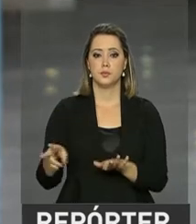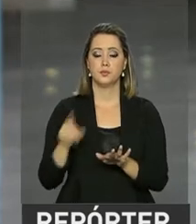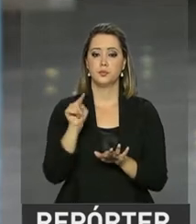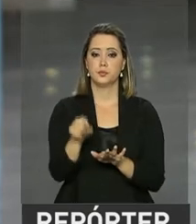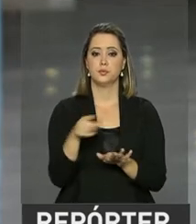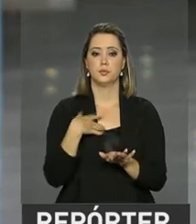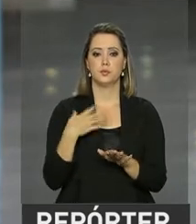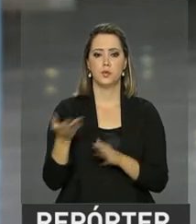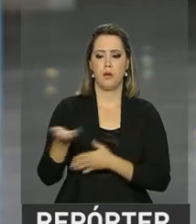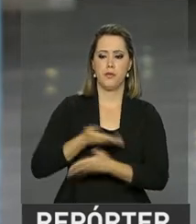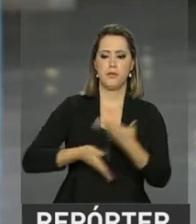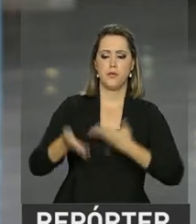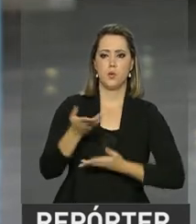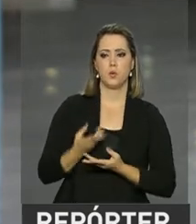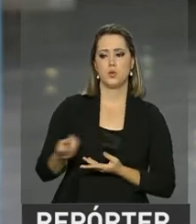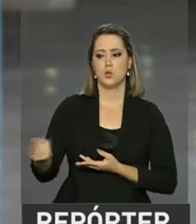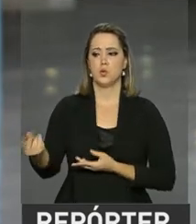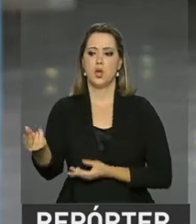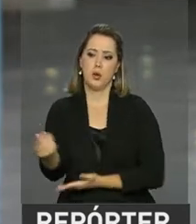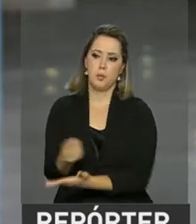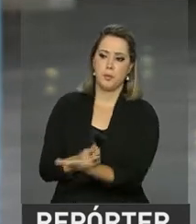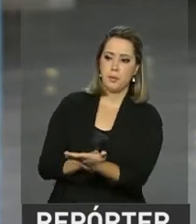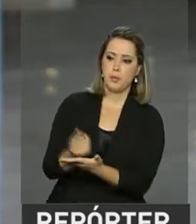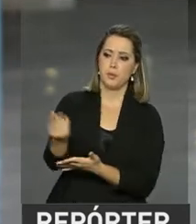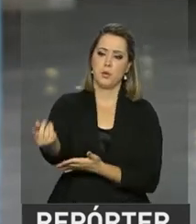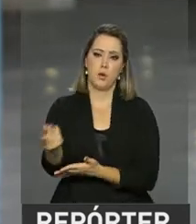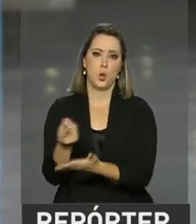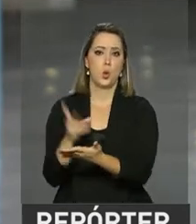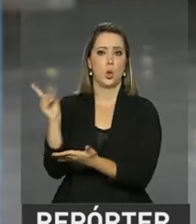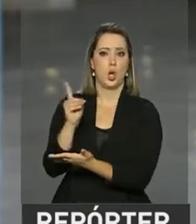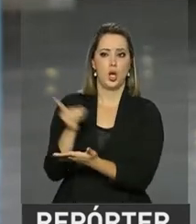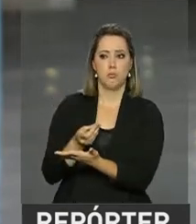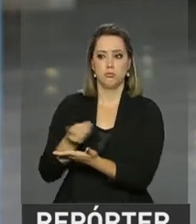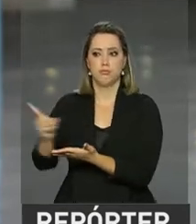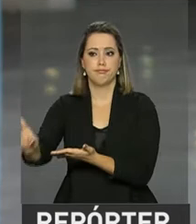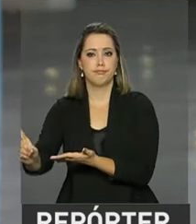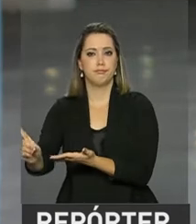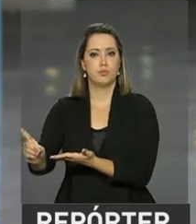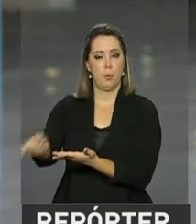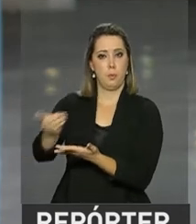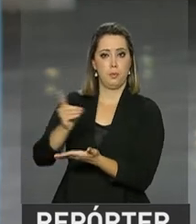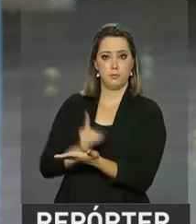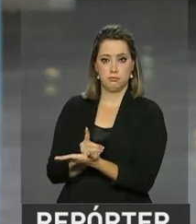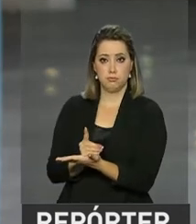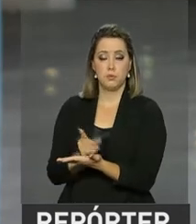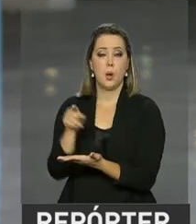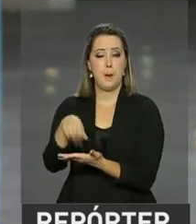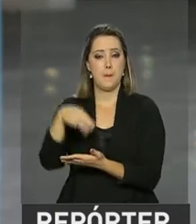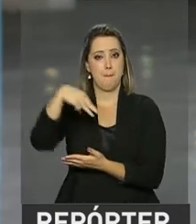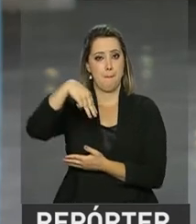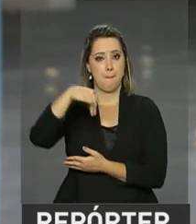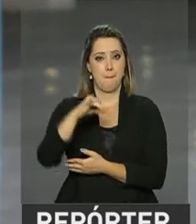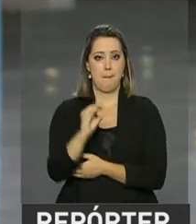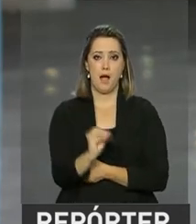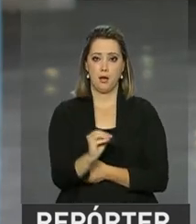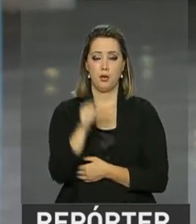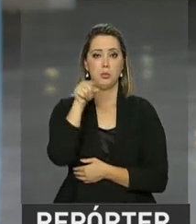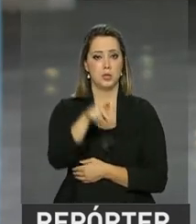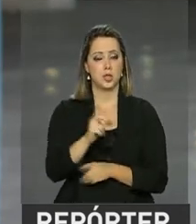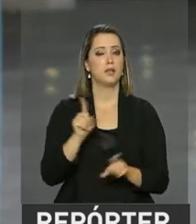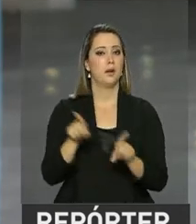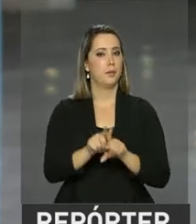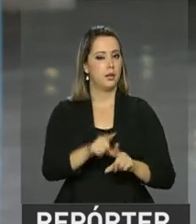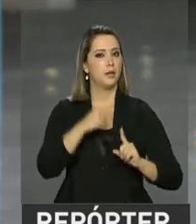relação ao fluxo cambial, que registra a diferença entre a entrada e a saída de dólares no país. No mês de maio, esse fluxo cambial foi